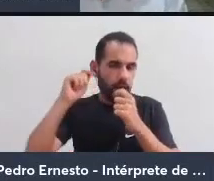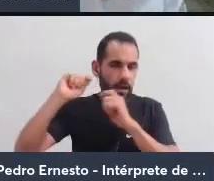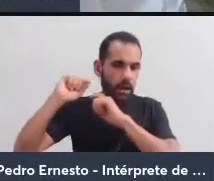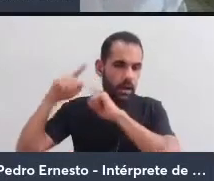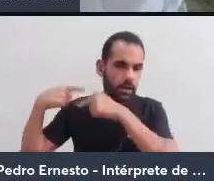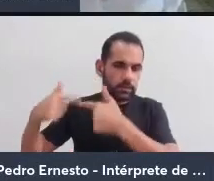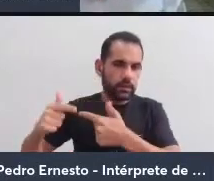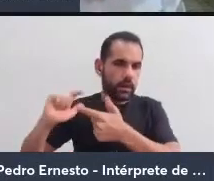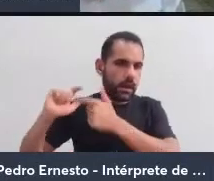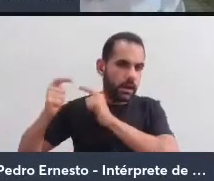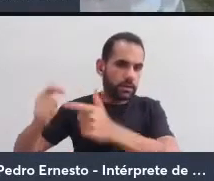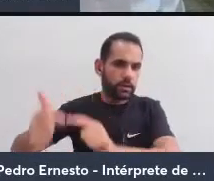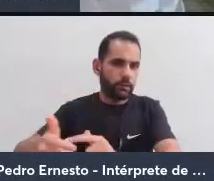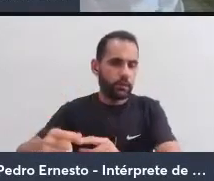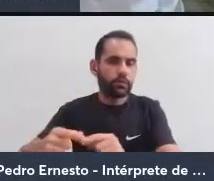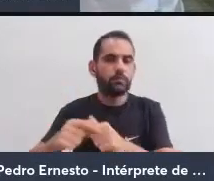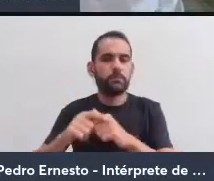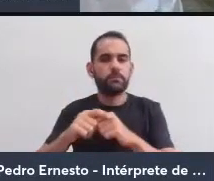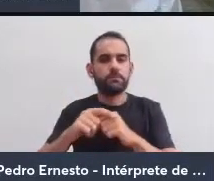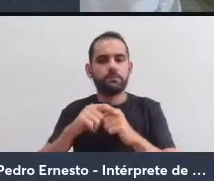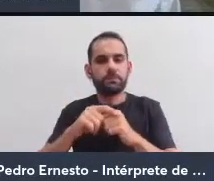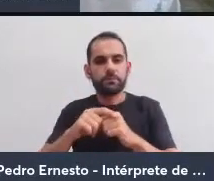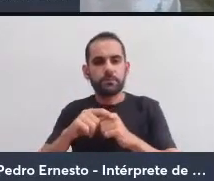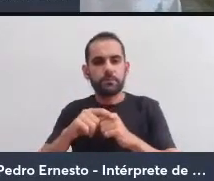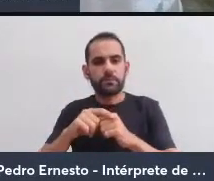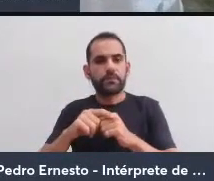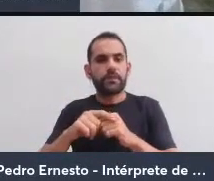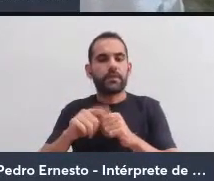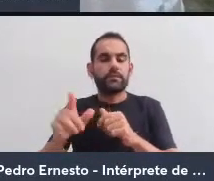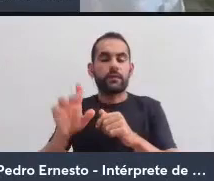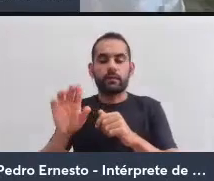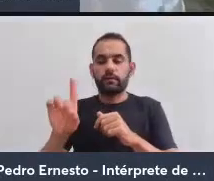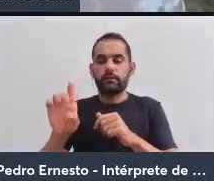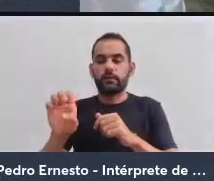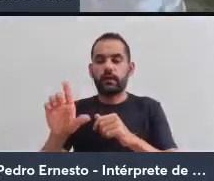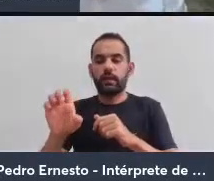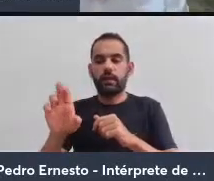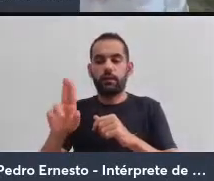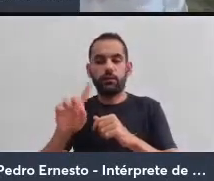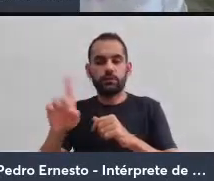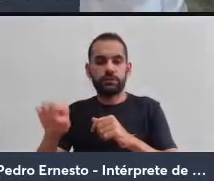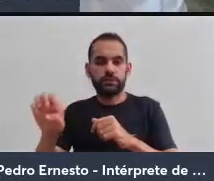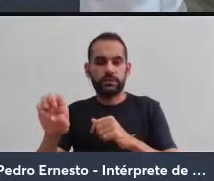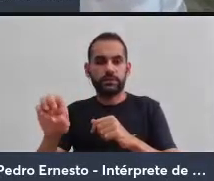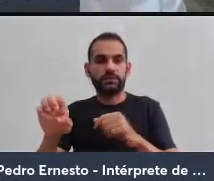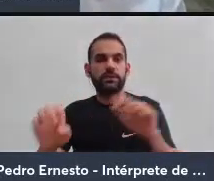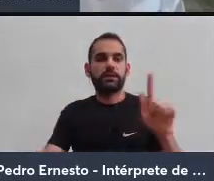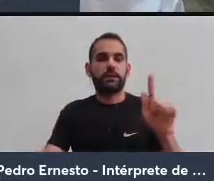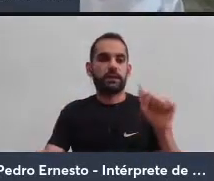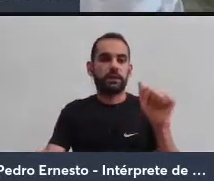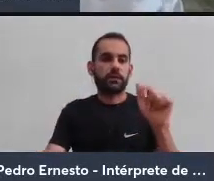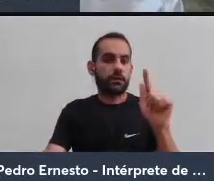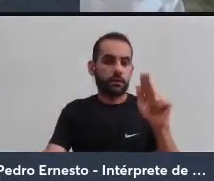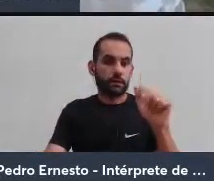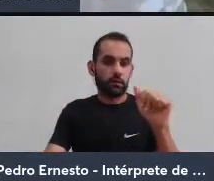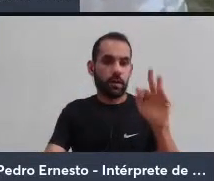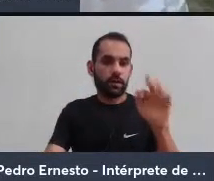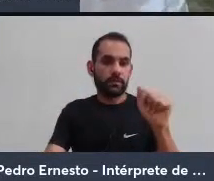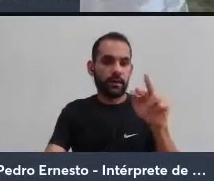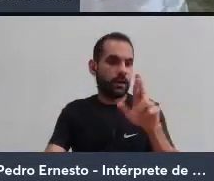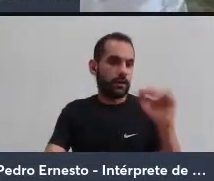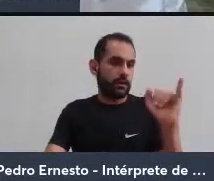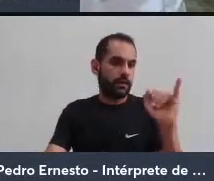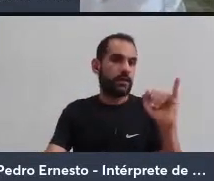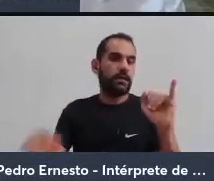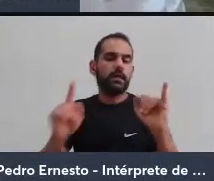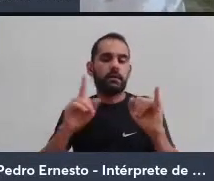Clastres, que é comentado pelo Deleuze e pelo Gattari. Deleuze e Gattari fazem menções ao trabalho do